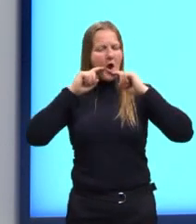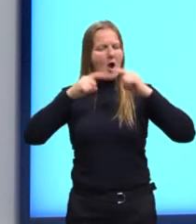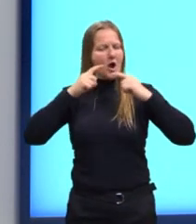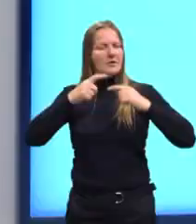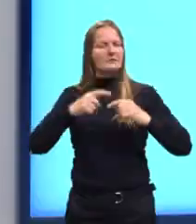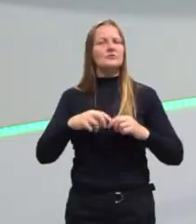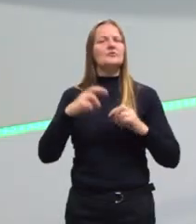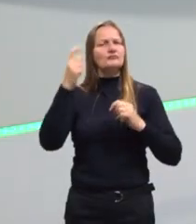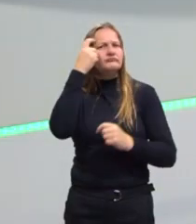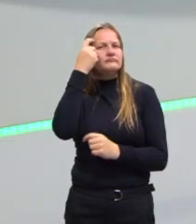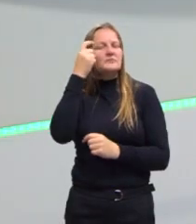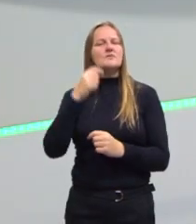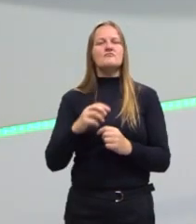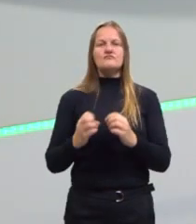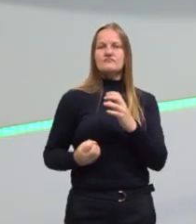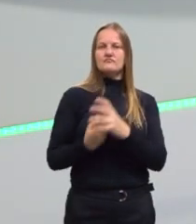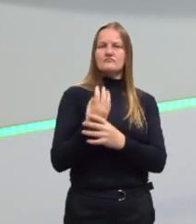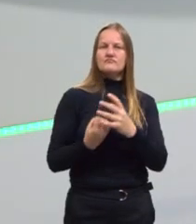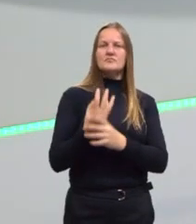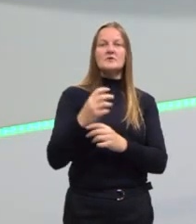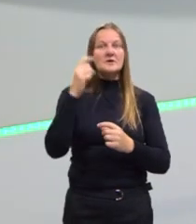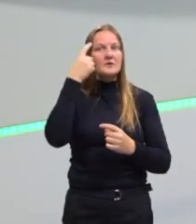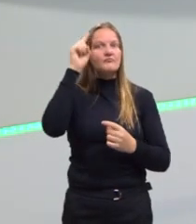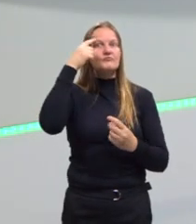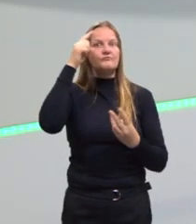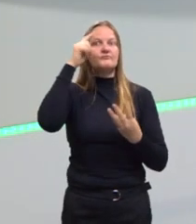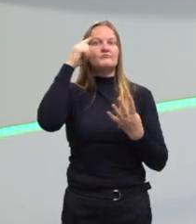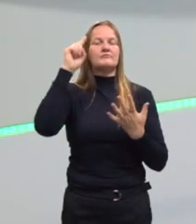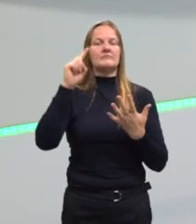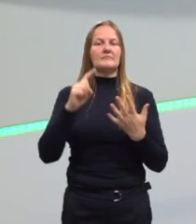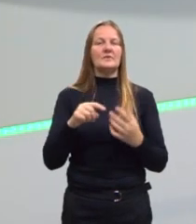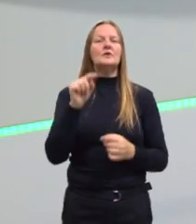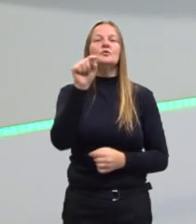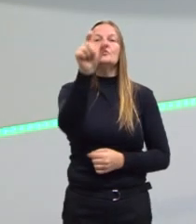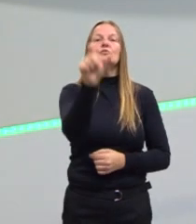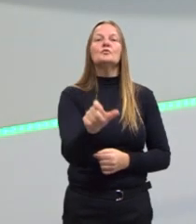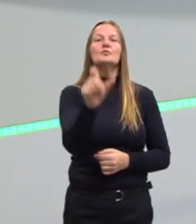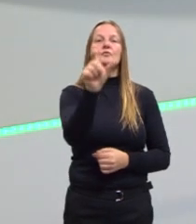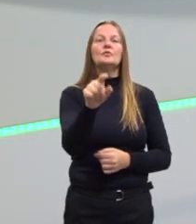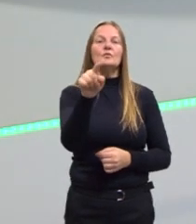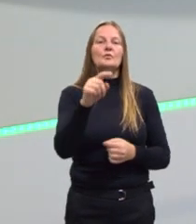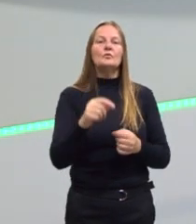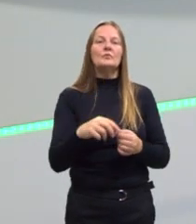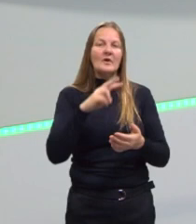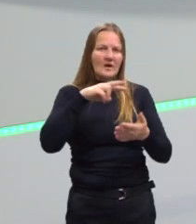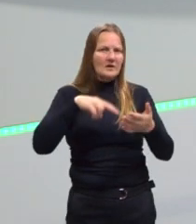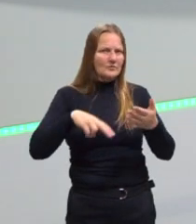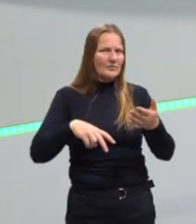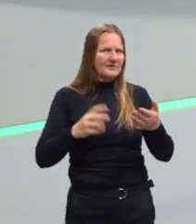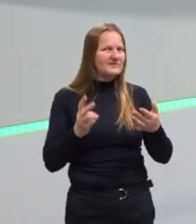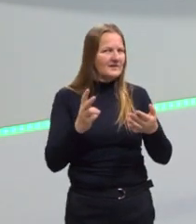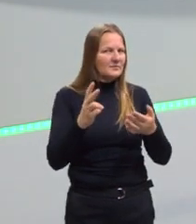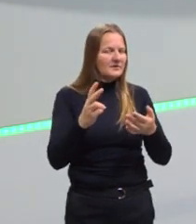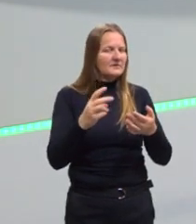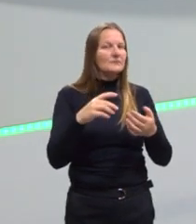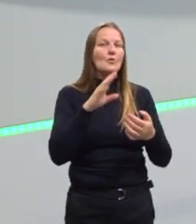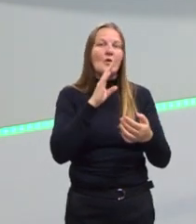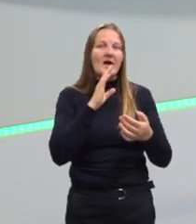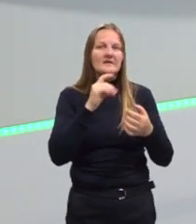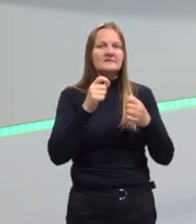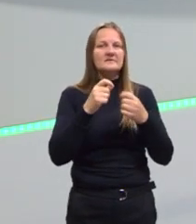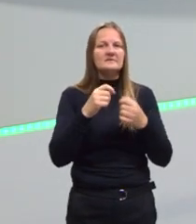produzindo o texto de redação nota mil do Enem? Tu é o leitor. O leitor que é